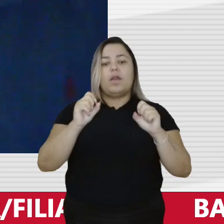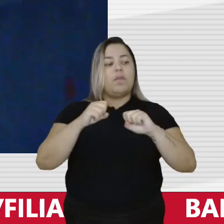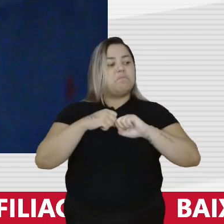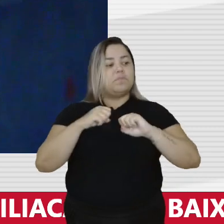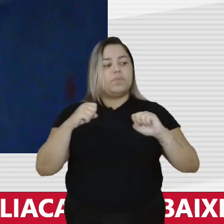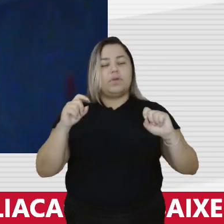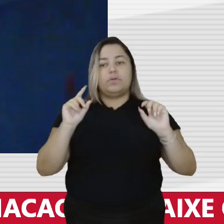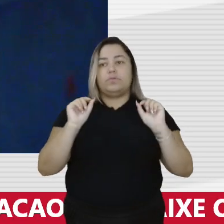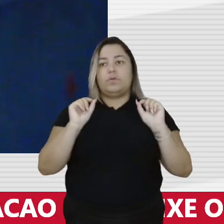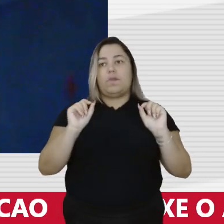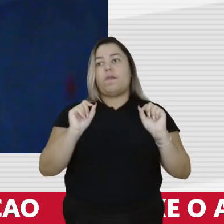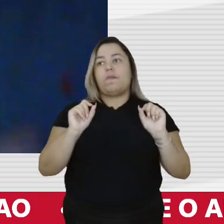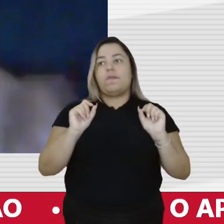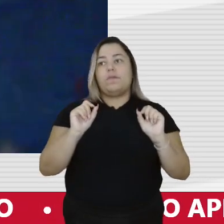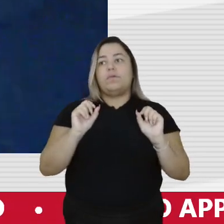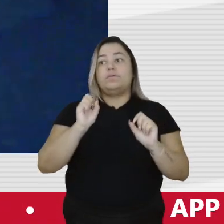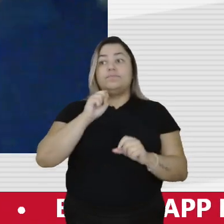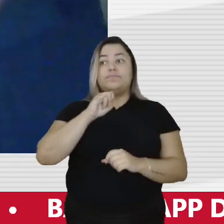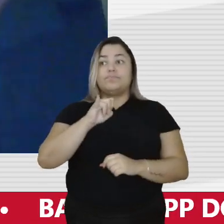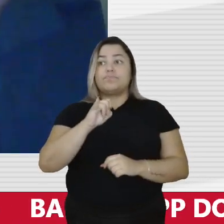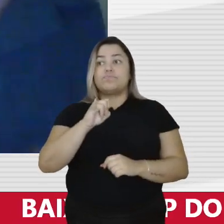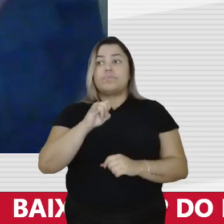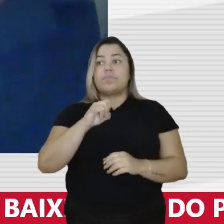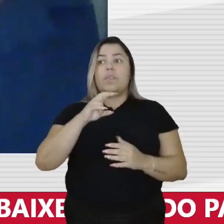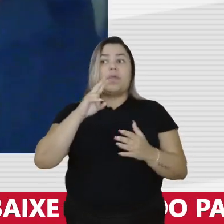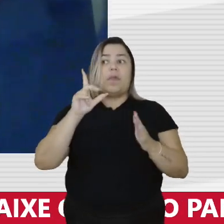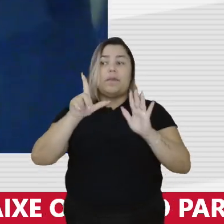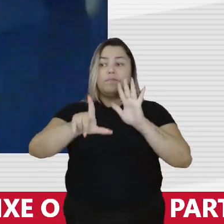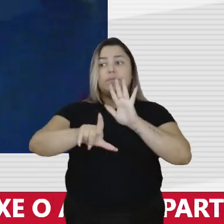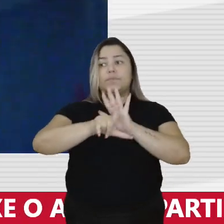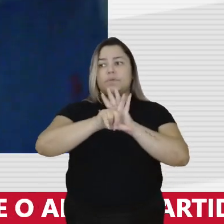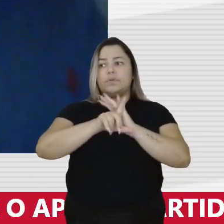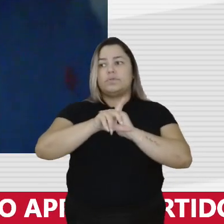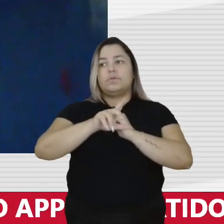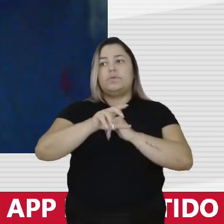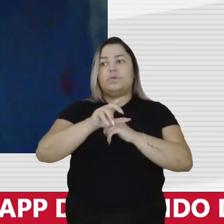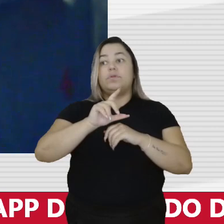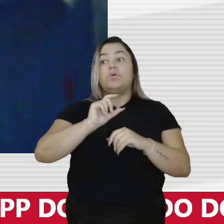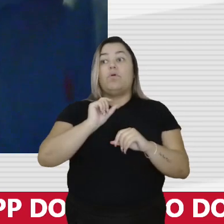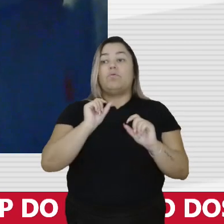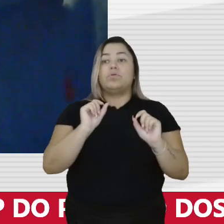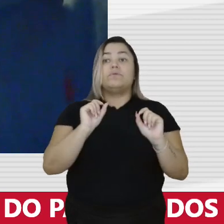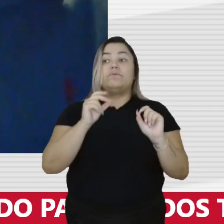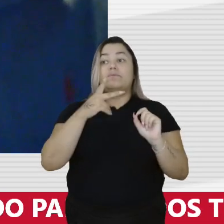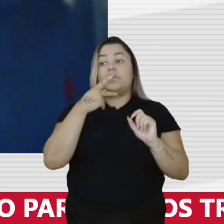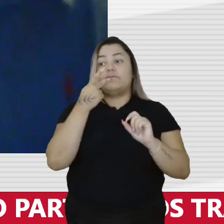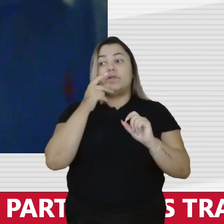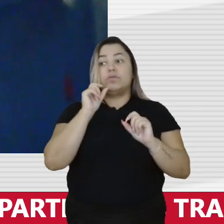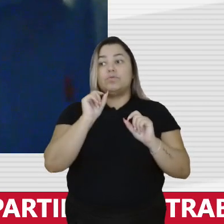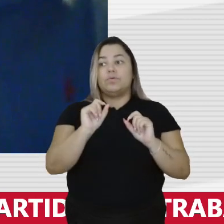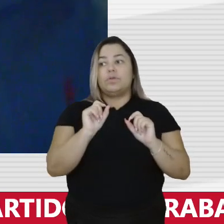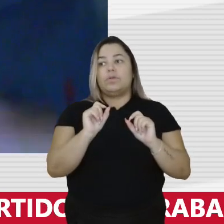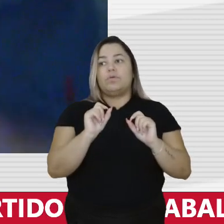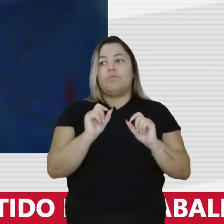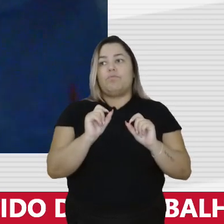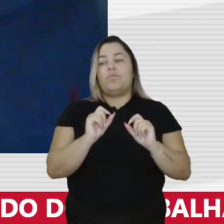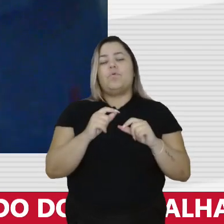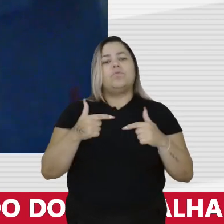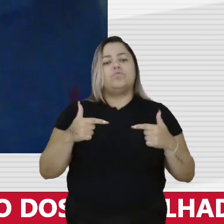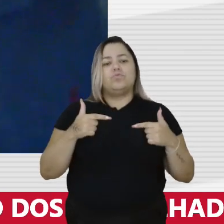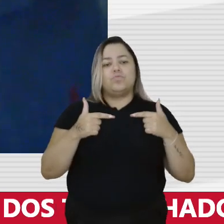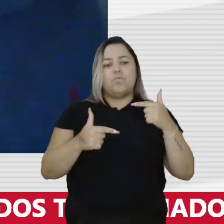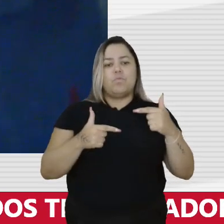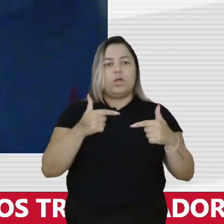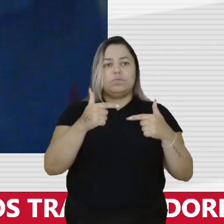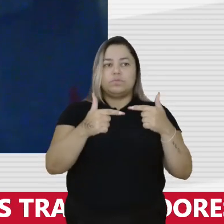do que a lei da anistia. Nós estamos falando de uma de uma luta